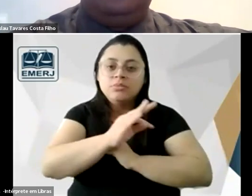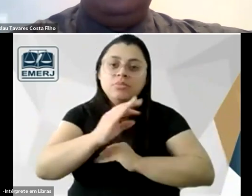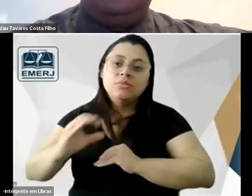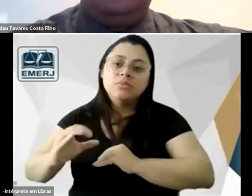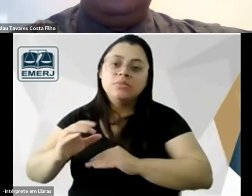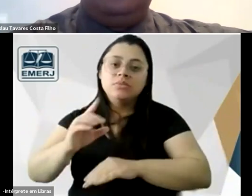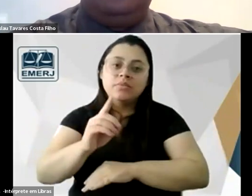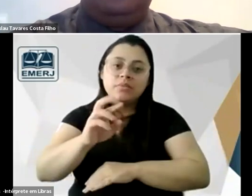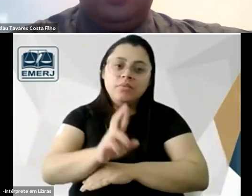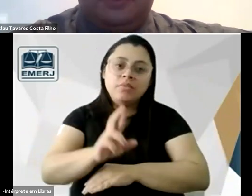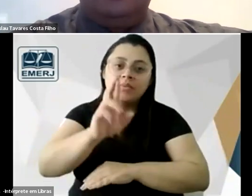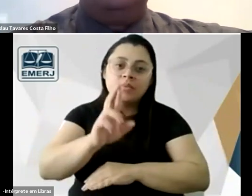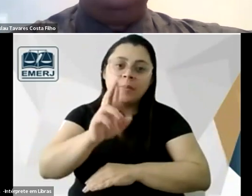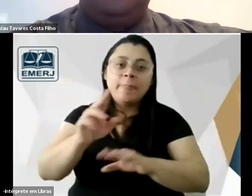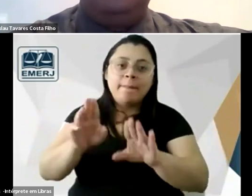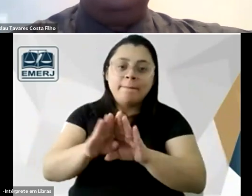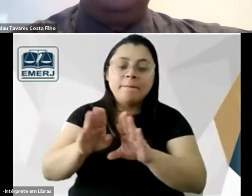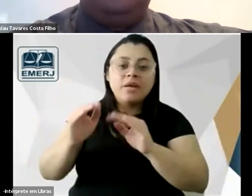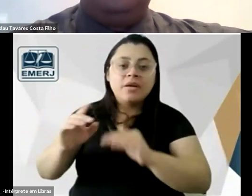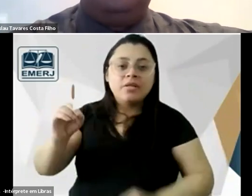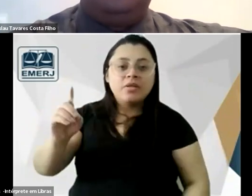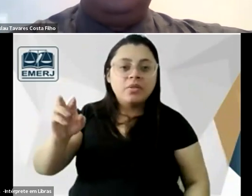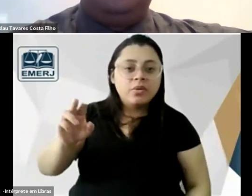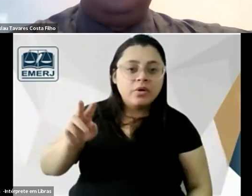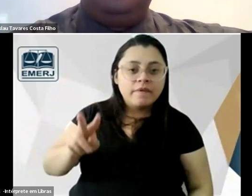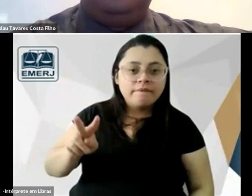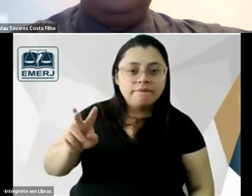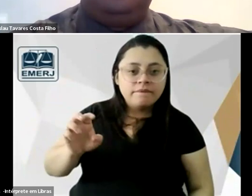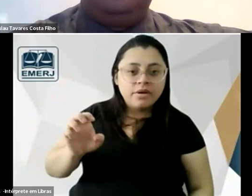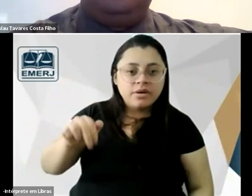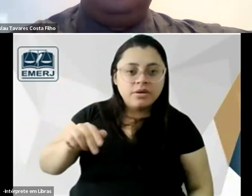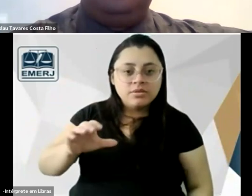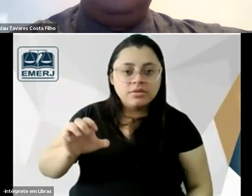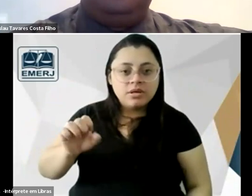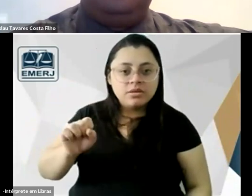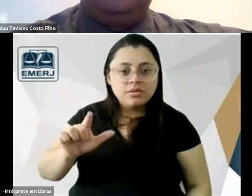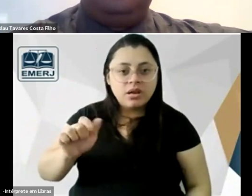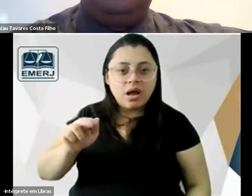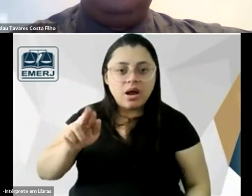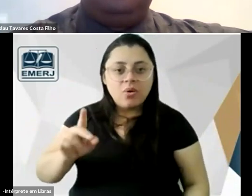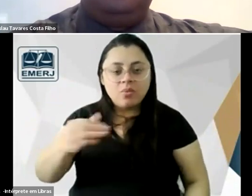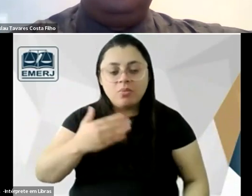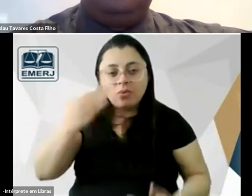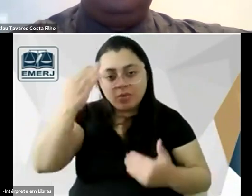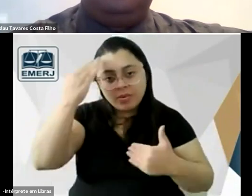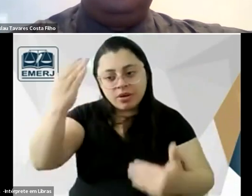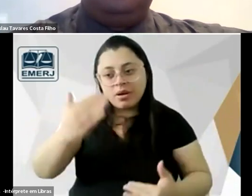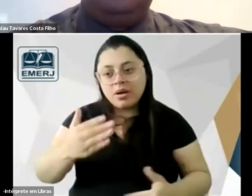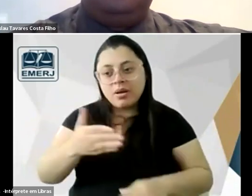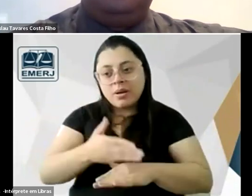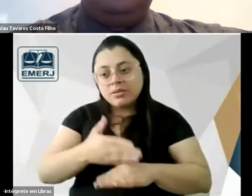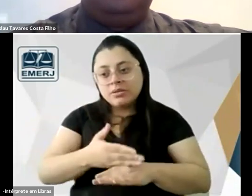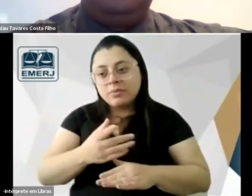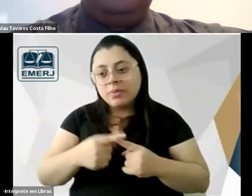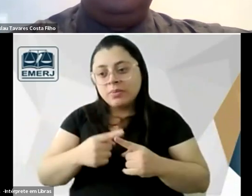também o doutor Wenceslau muito obrigado pela presença agradeço realmente porque isso é uma contribuição que